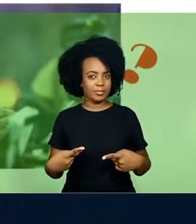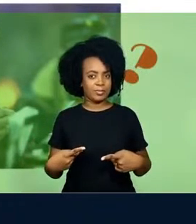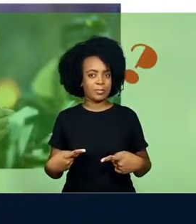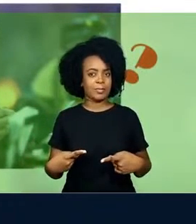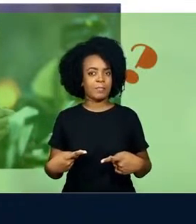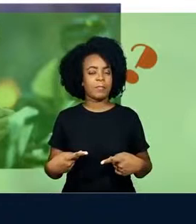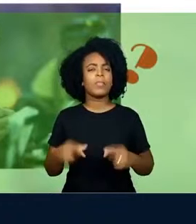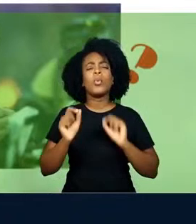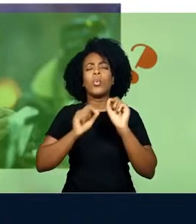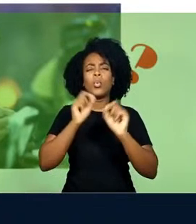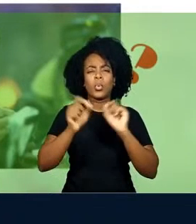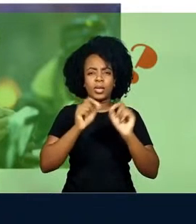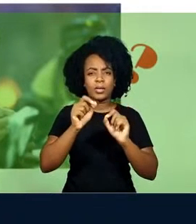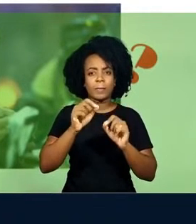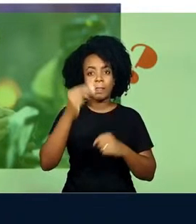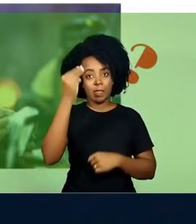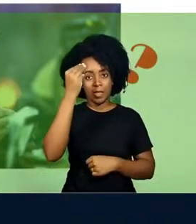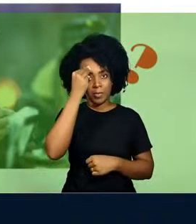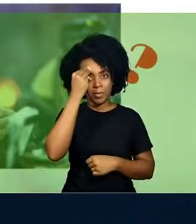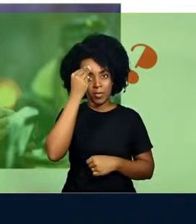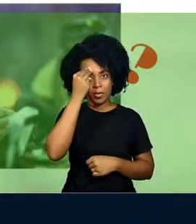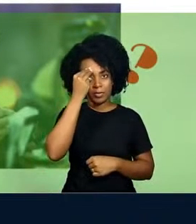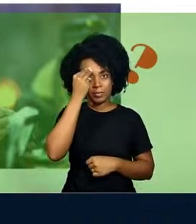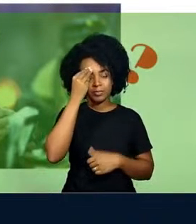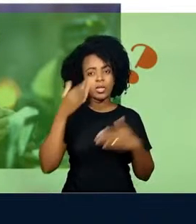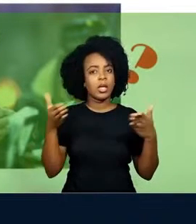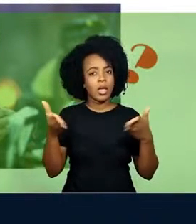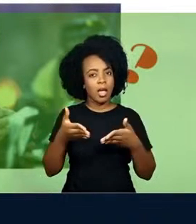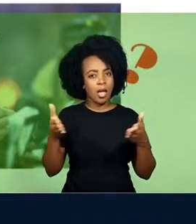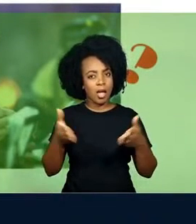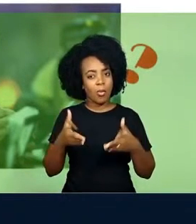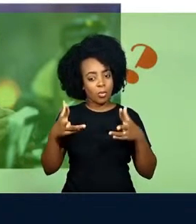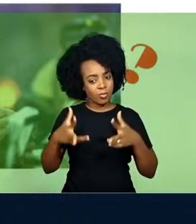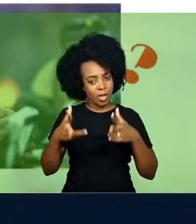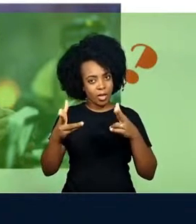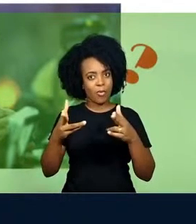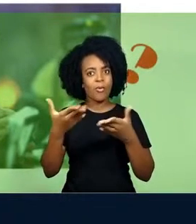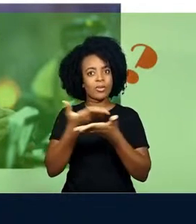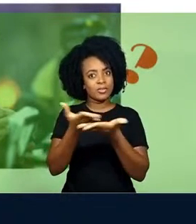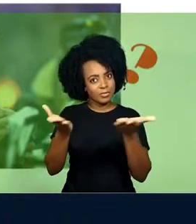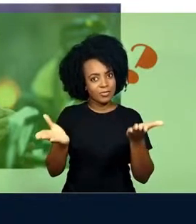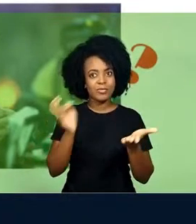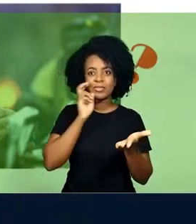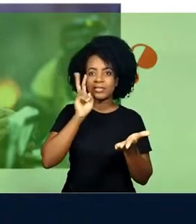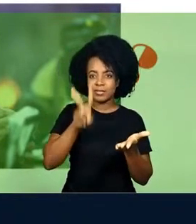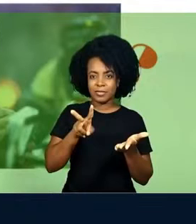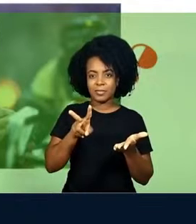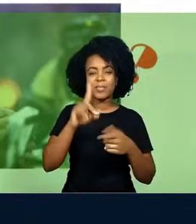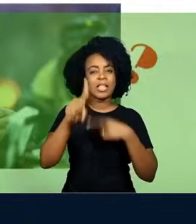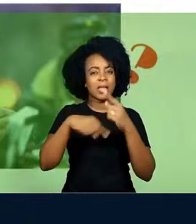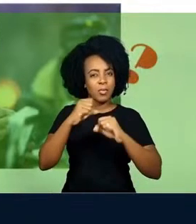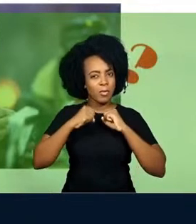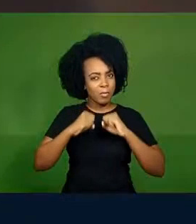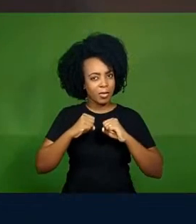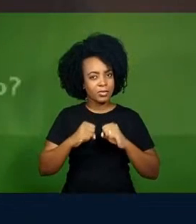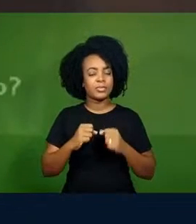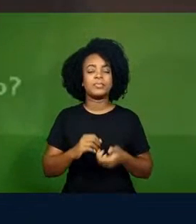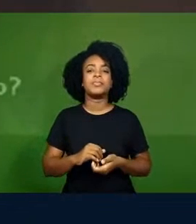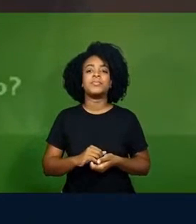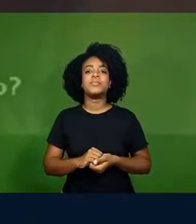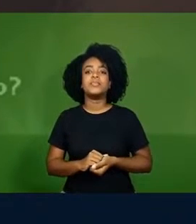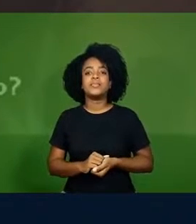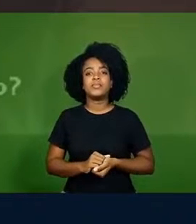caso, o elemento é a memória. Vou deixar vocês agora com um pequeno trecho do filme para podermos continuar o nosso debate.